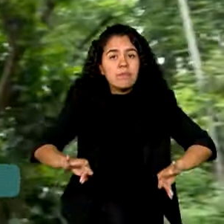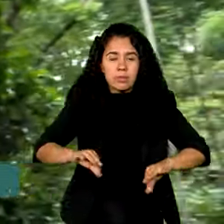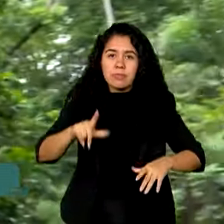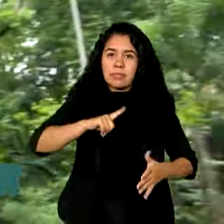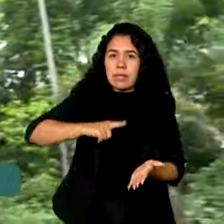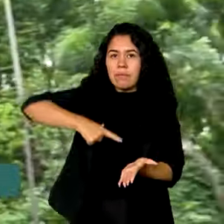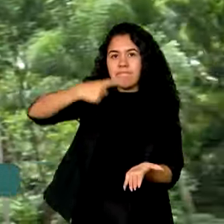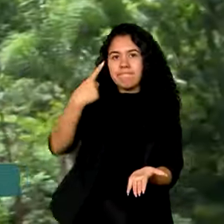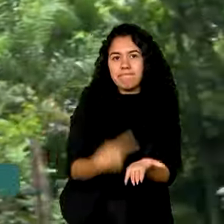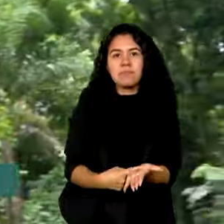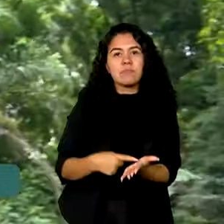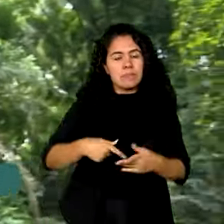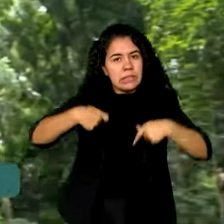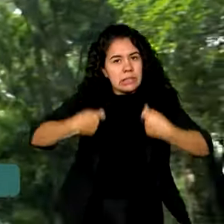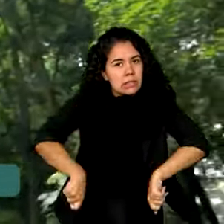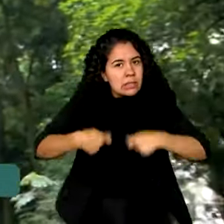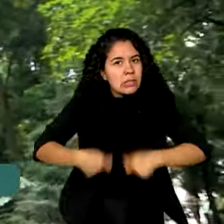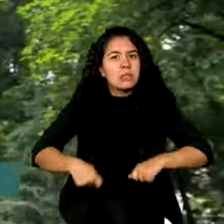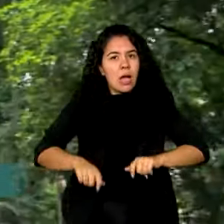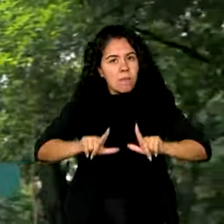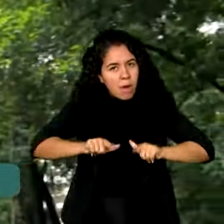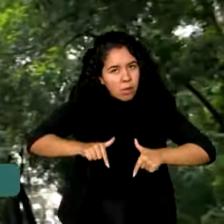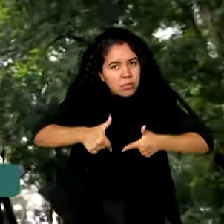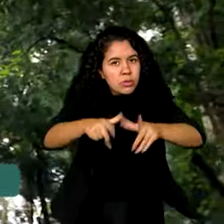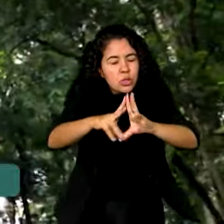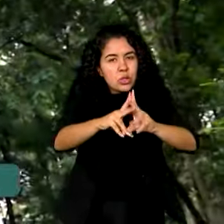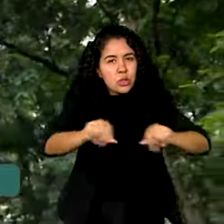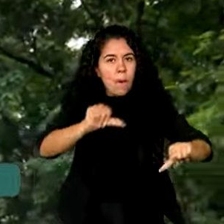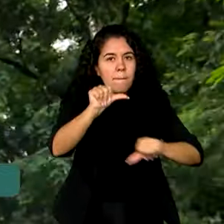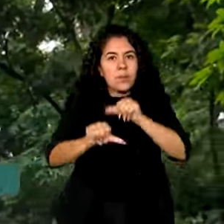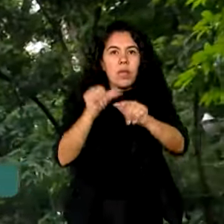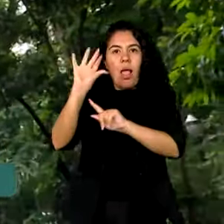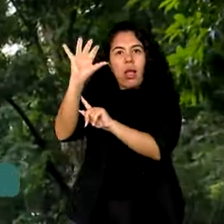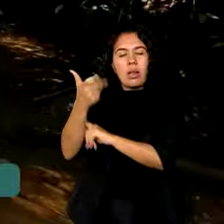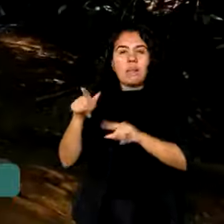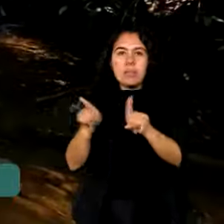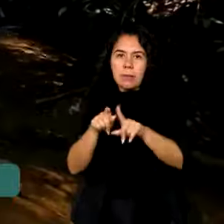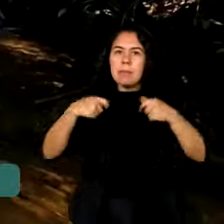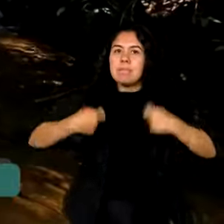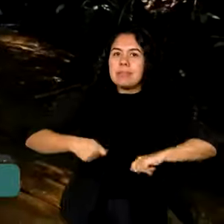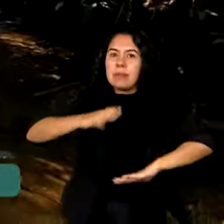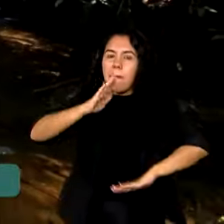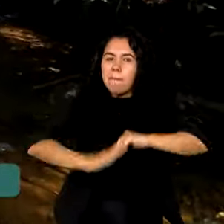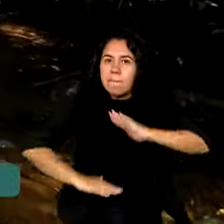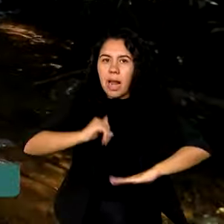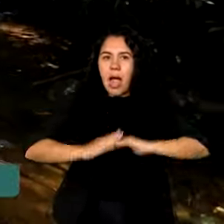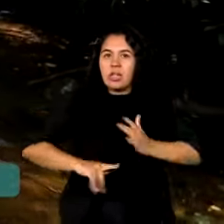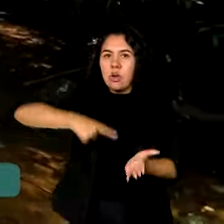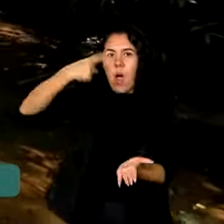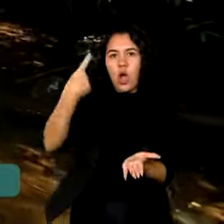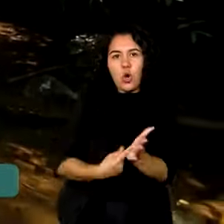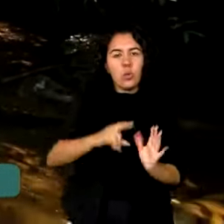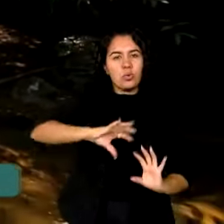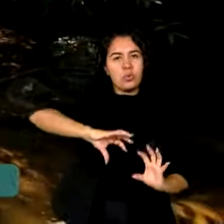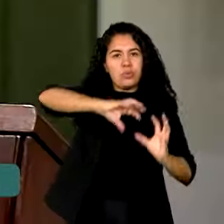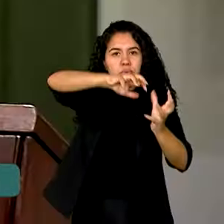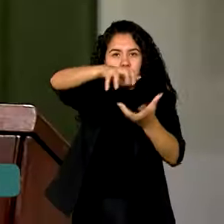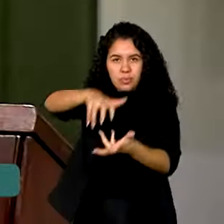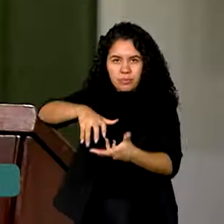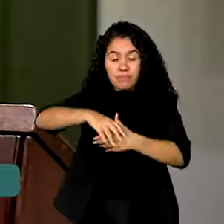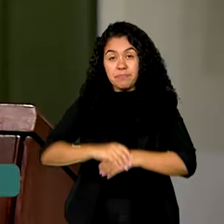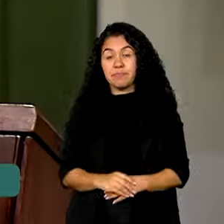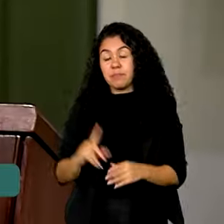federativo para combater as mudanças do clima e colocar em prática acordos internacionais já firmados pelo Brasil.